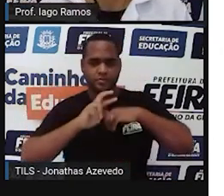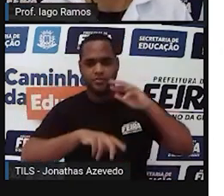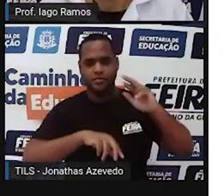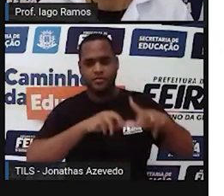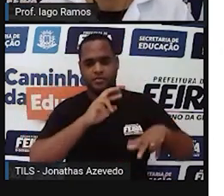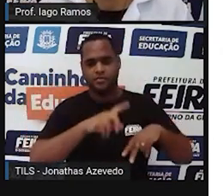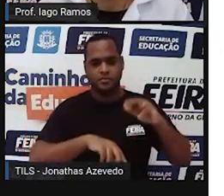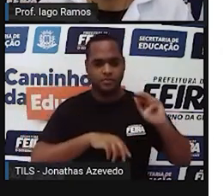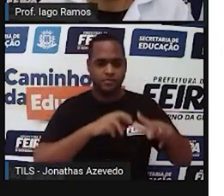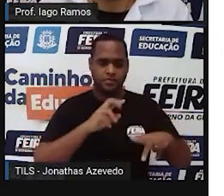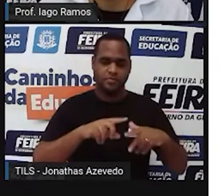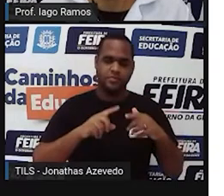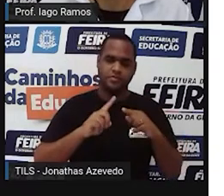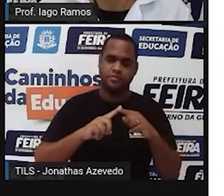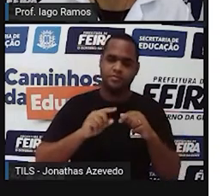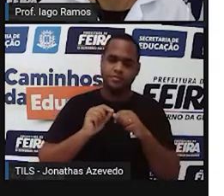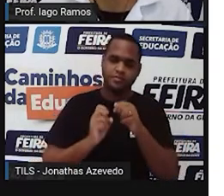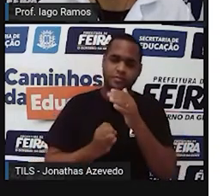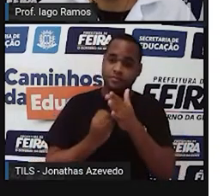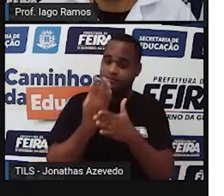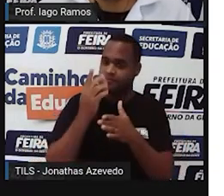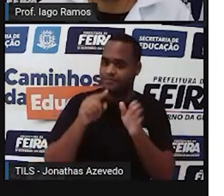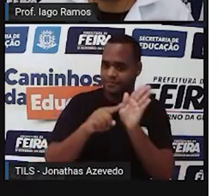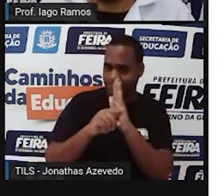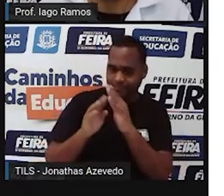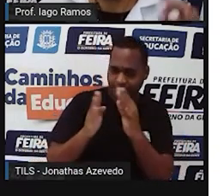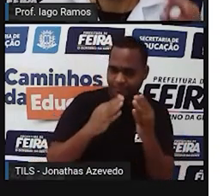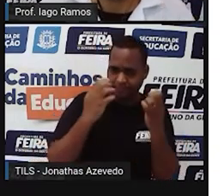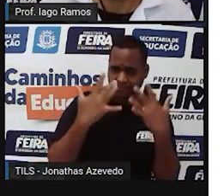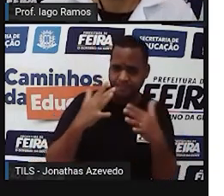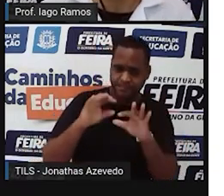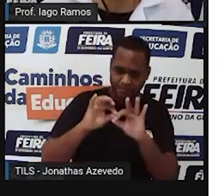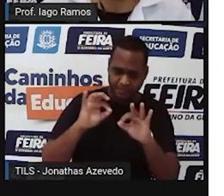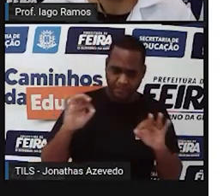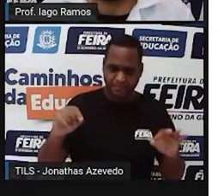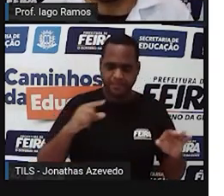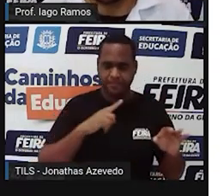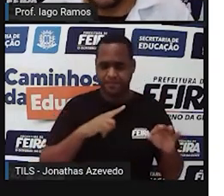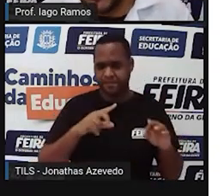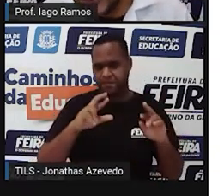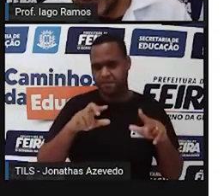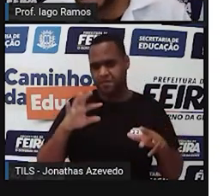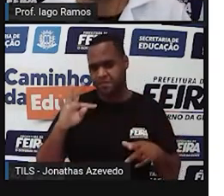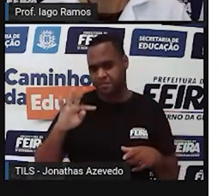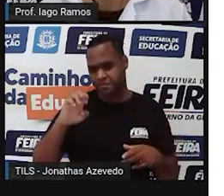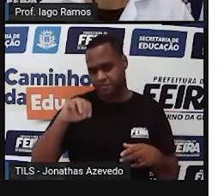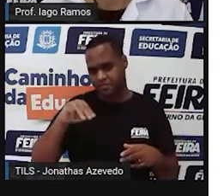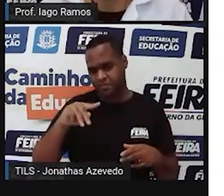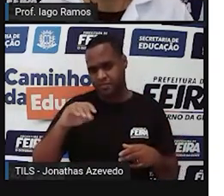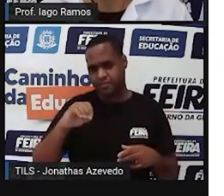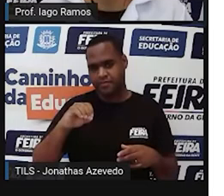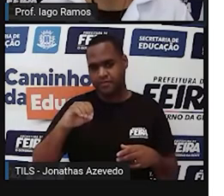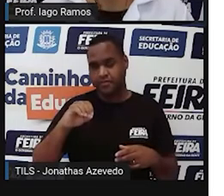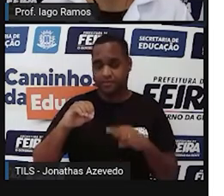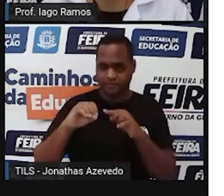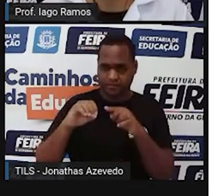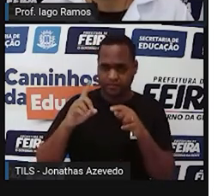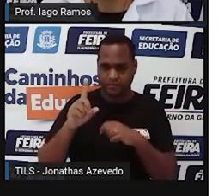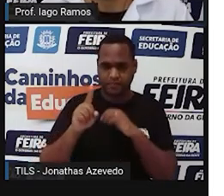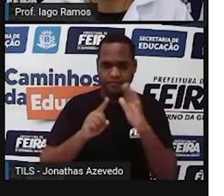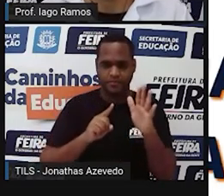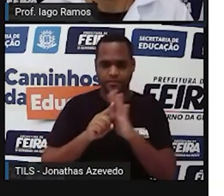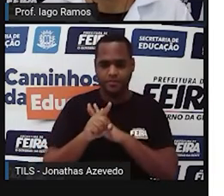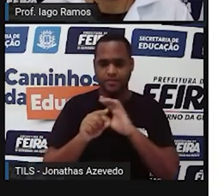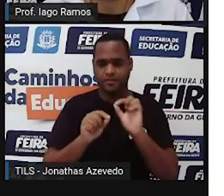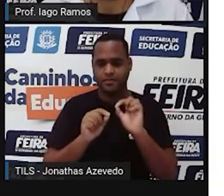direitinho. Então, o que mais apareceu nesse vídeo aí foi a medida, né? A medida de tempo, certo? Mais uma perguntinha.